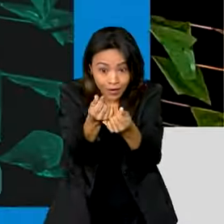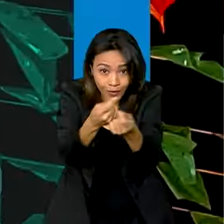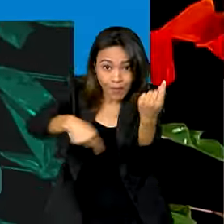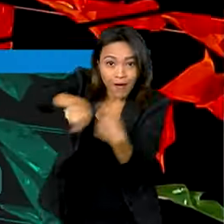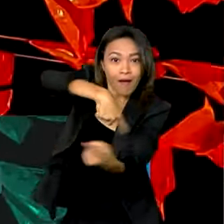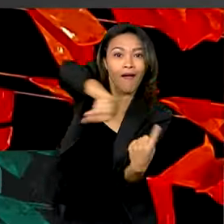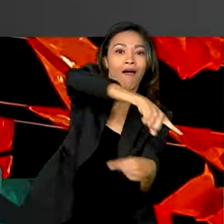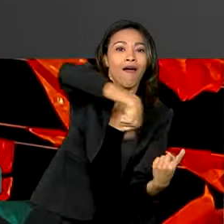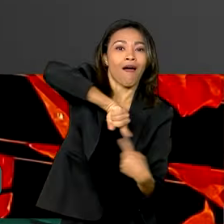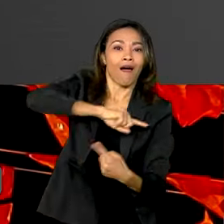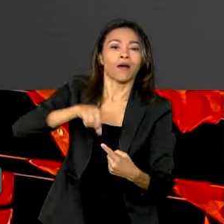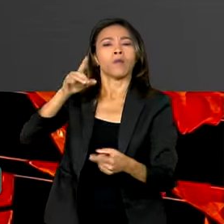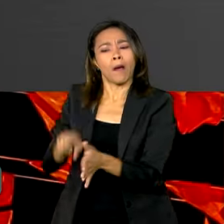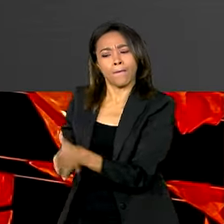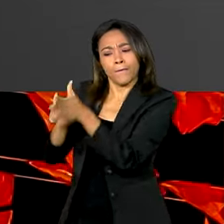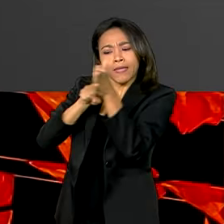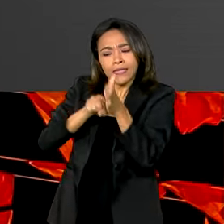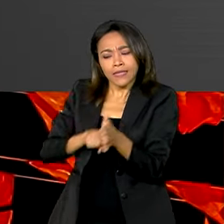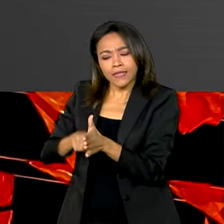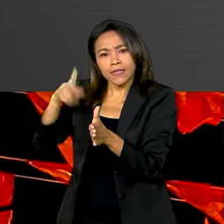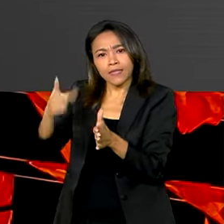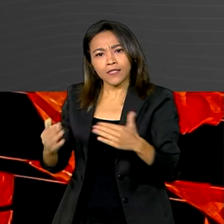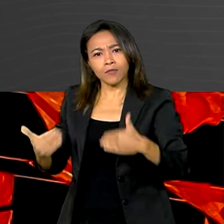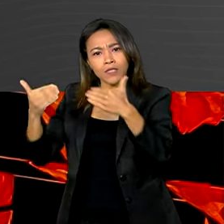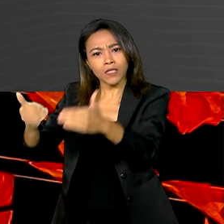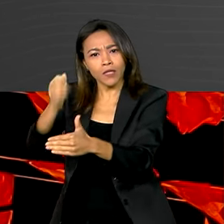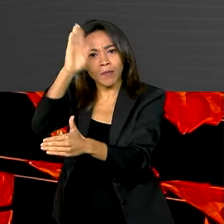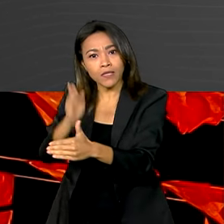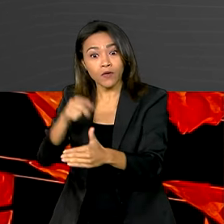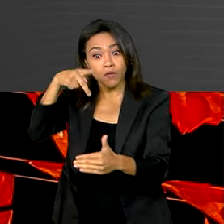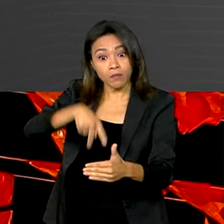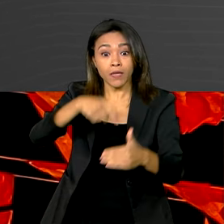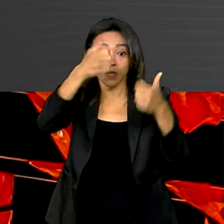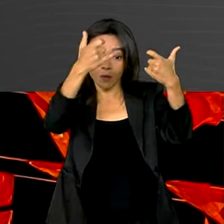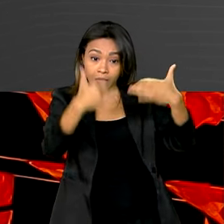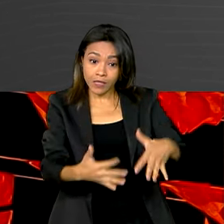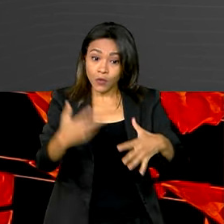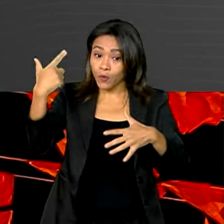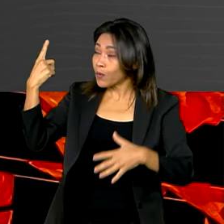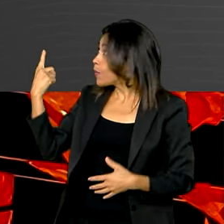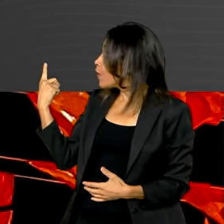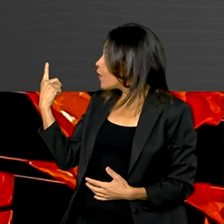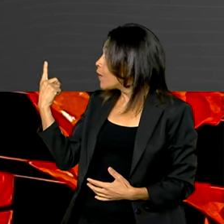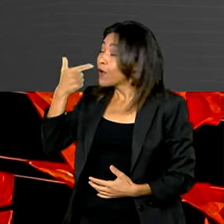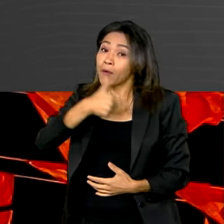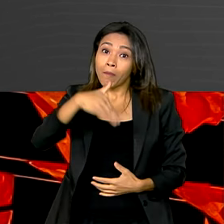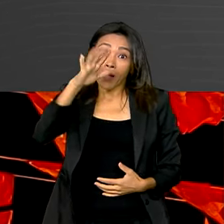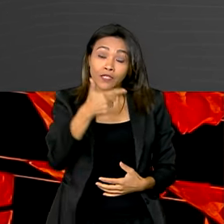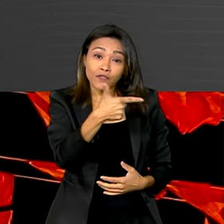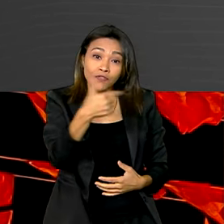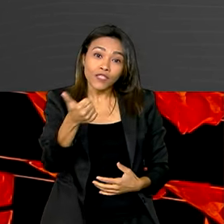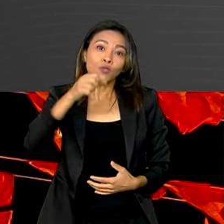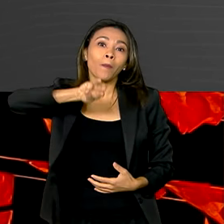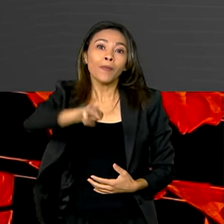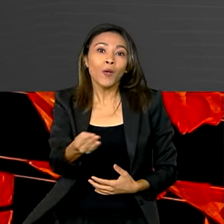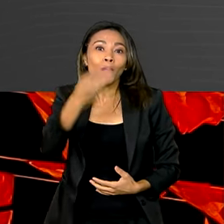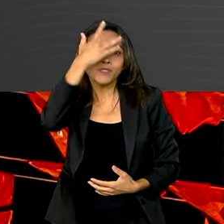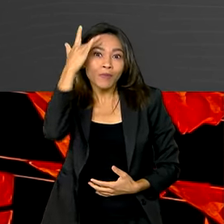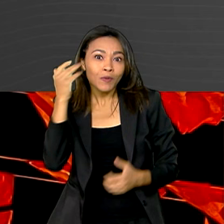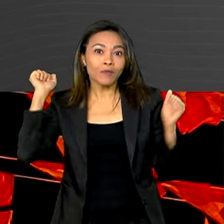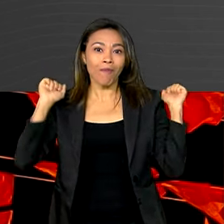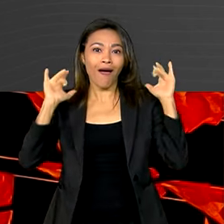Levantamento do Ministério do Turismo revela que no Brasil, mais de 21 milhões de pessoas participam das festas juninas.